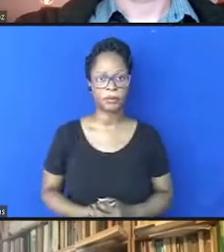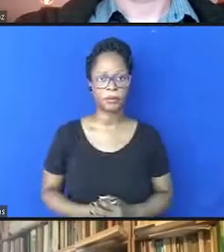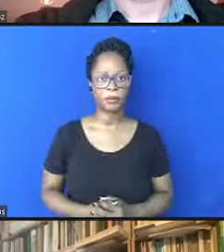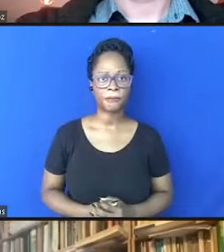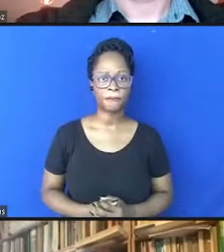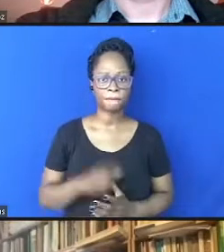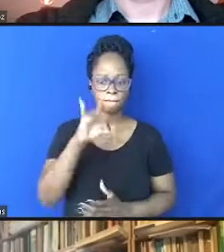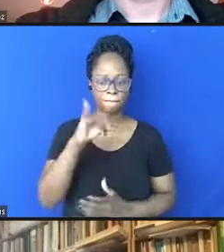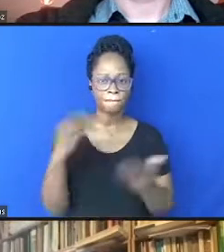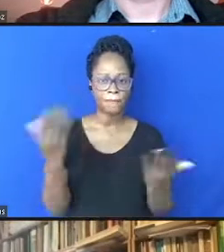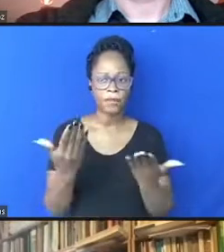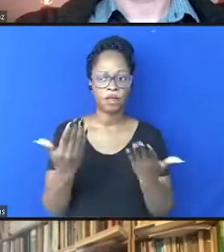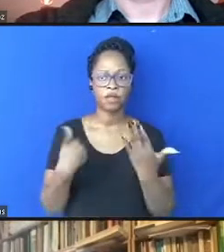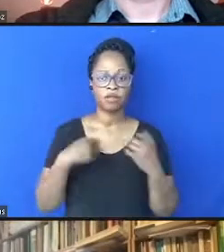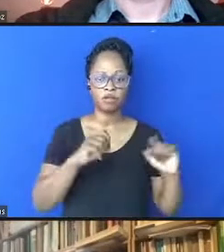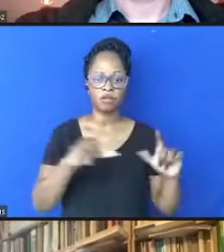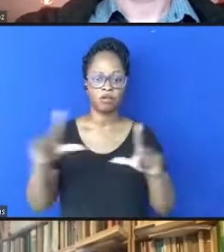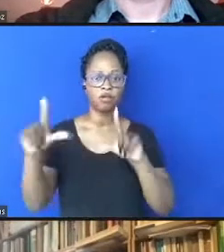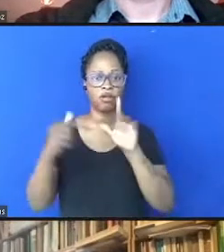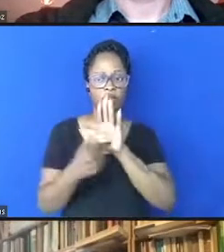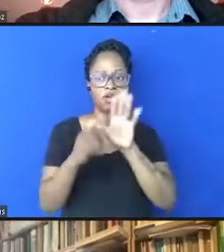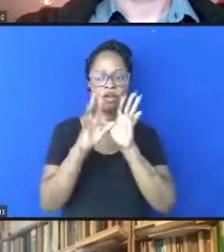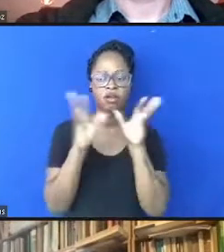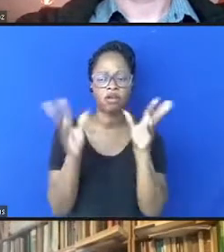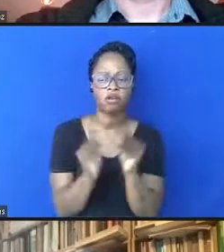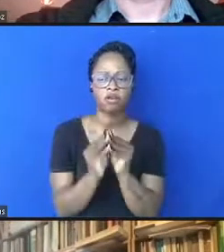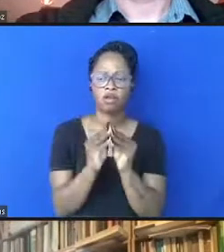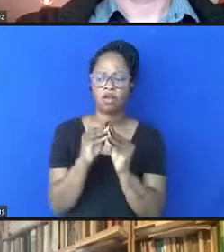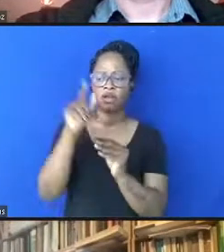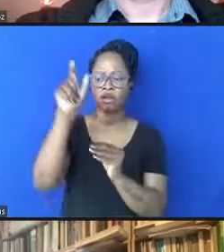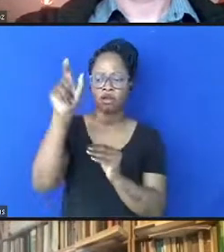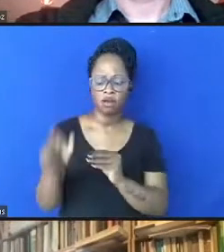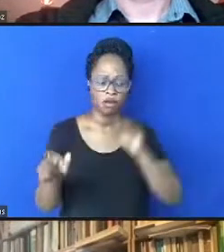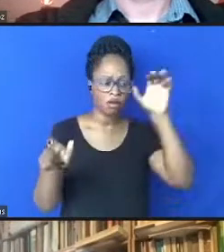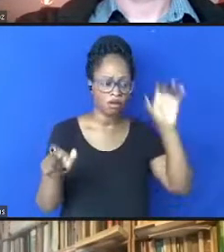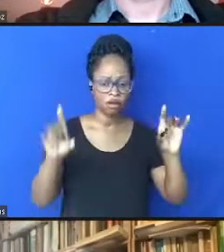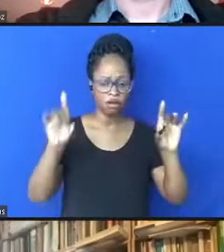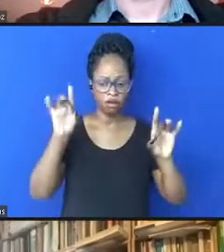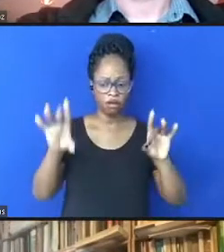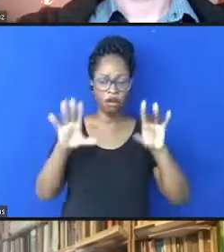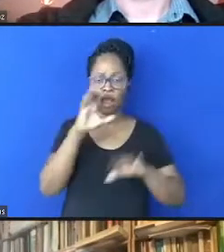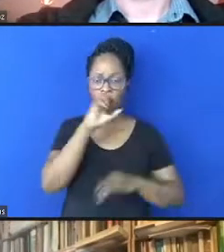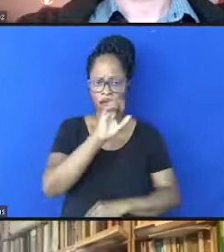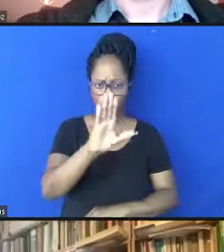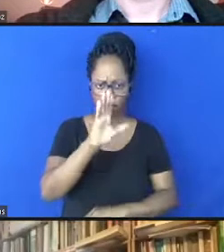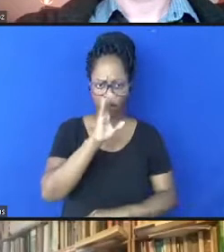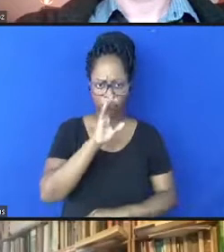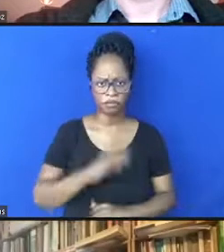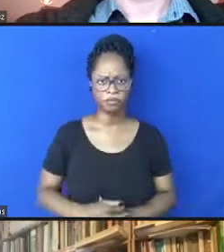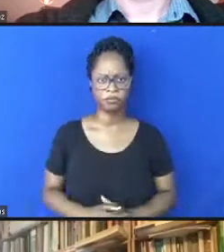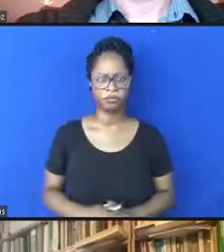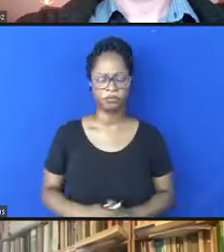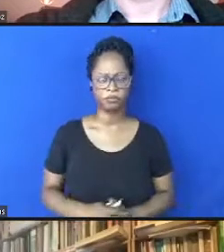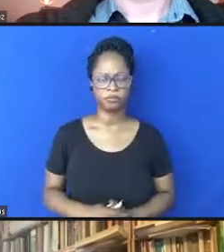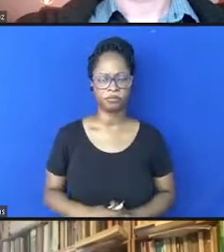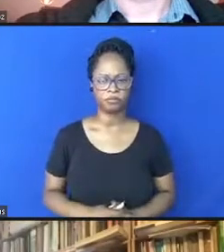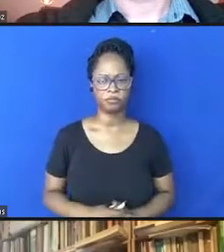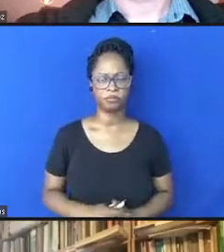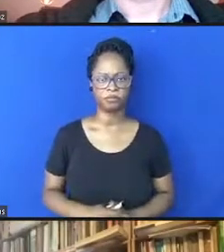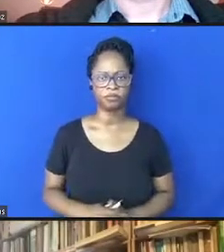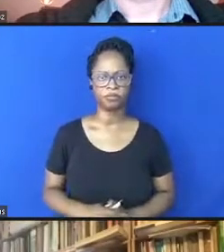Vou compartilhar com vocês rapidamente cada um deles. só um segundo. segundo.